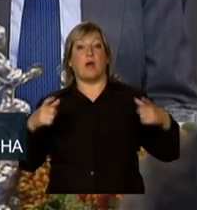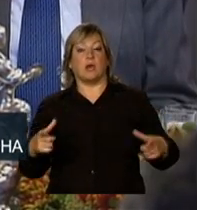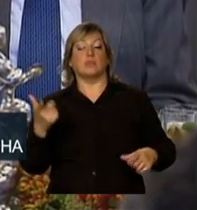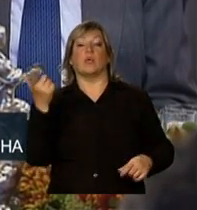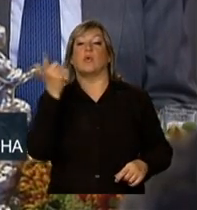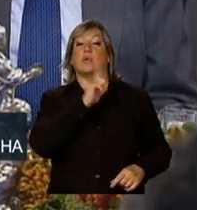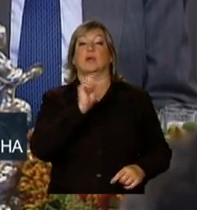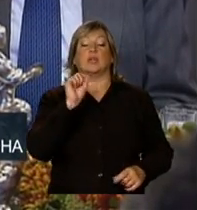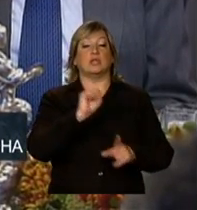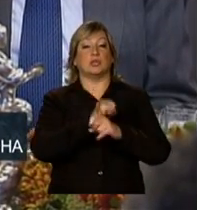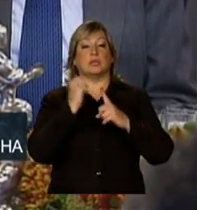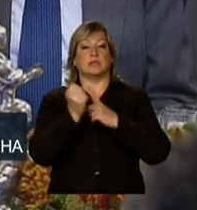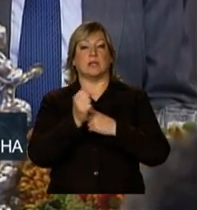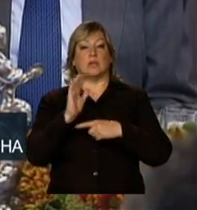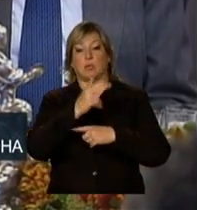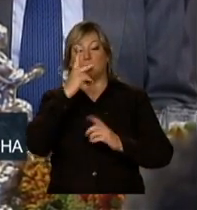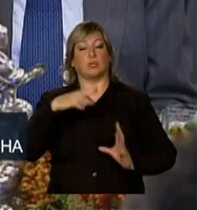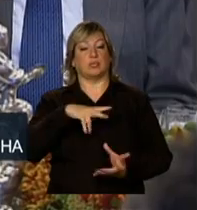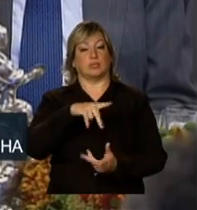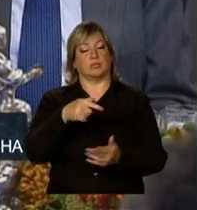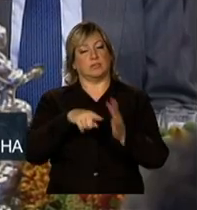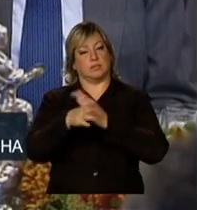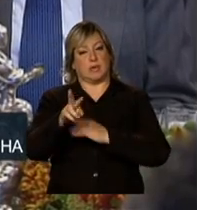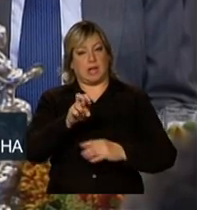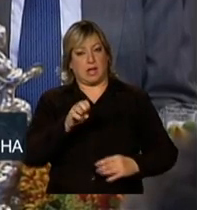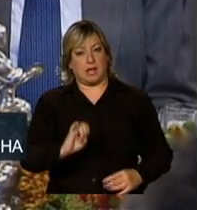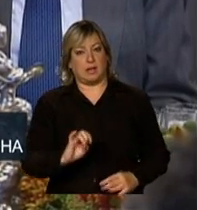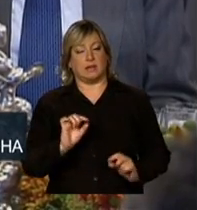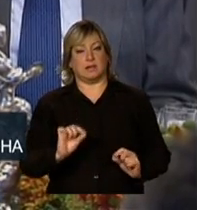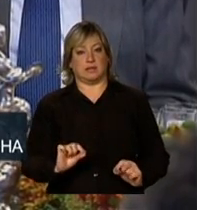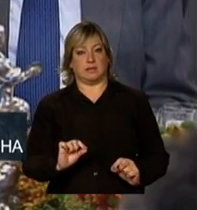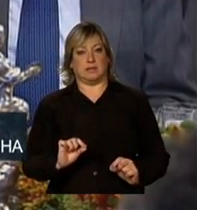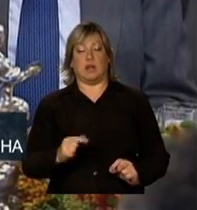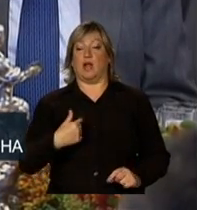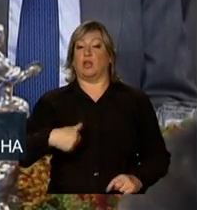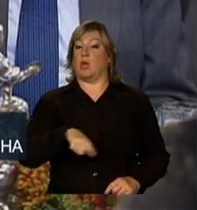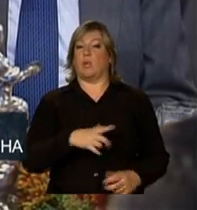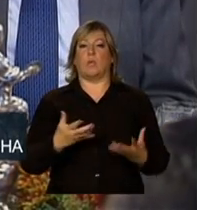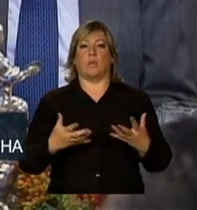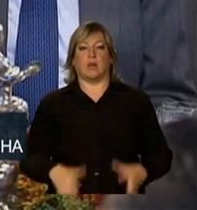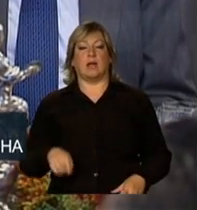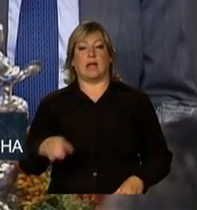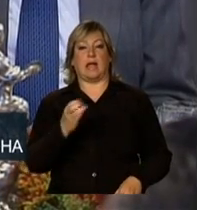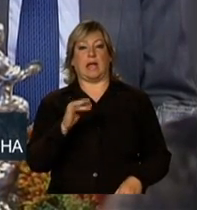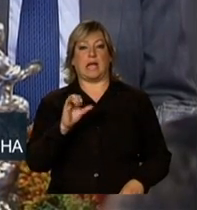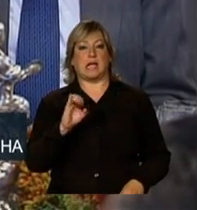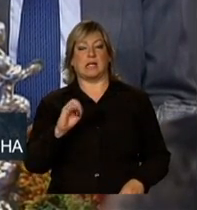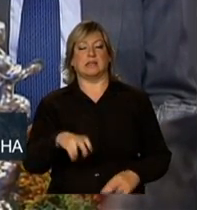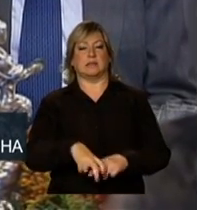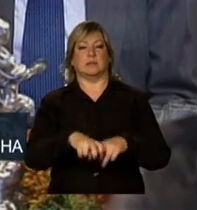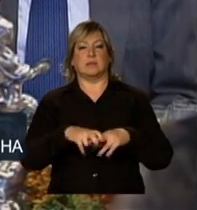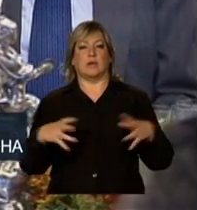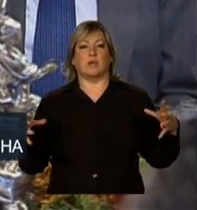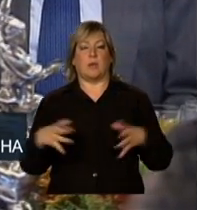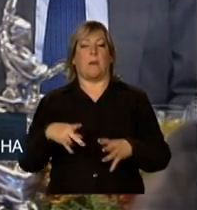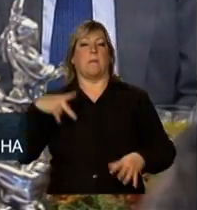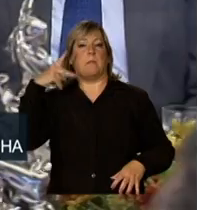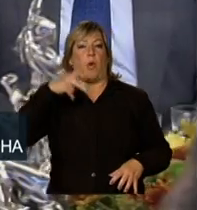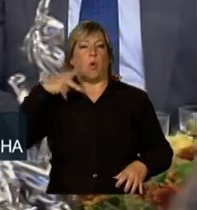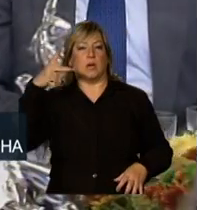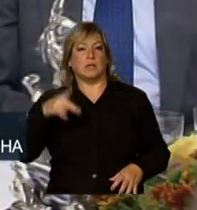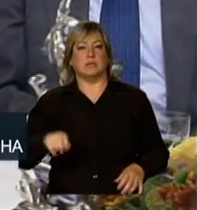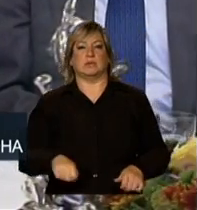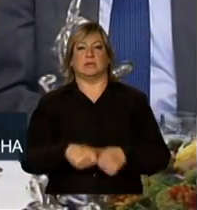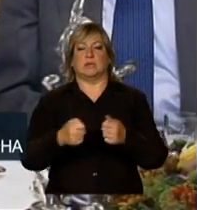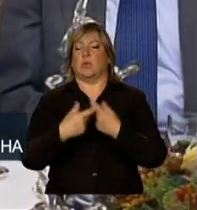humanidade. Majestade, não queremos que a crise atual venha a corroer um paradigma econômico e político que nos é caro,